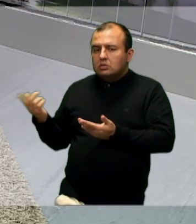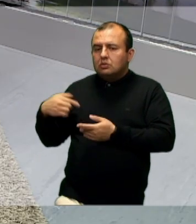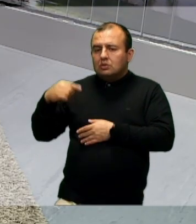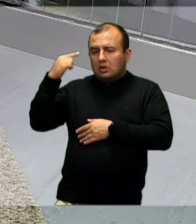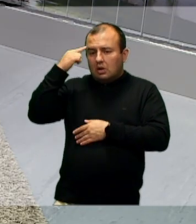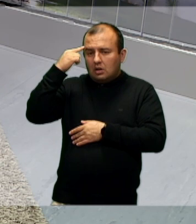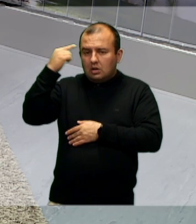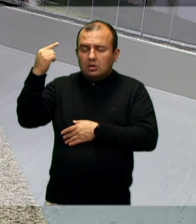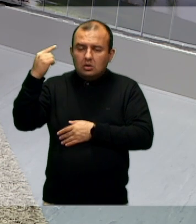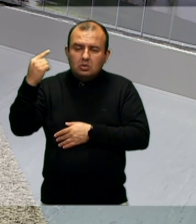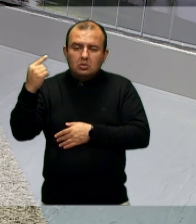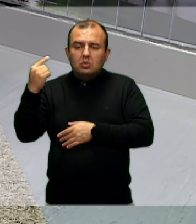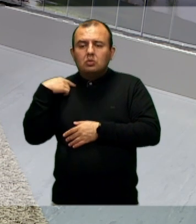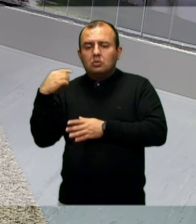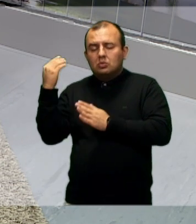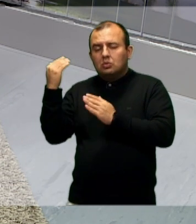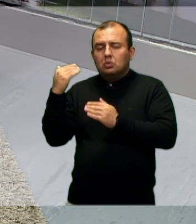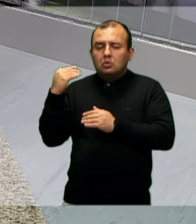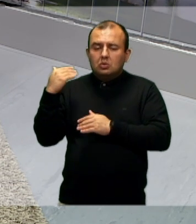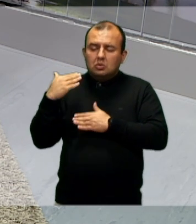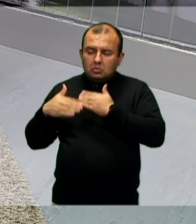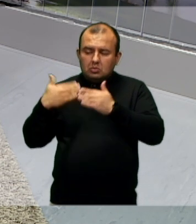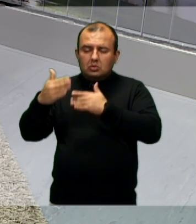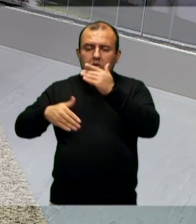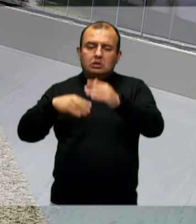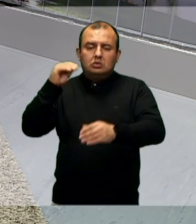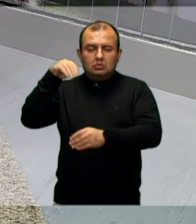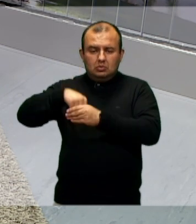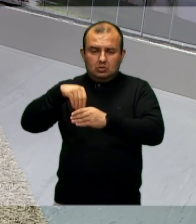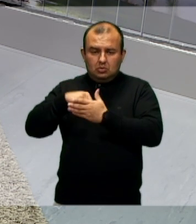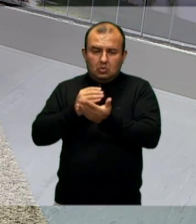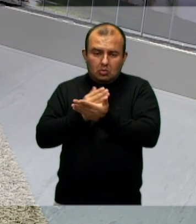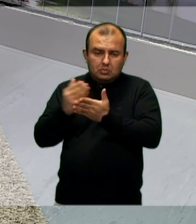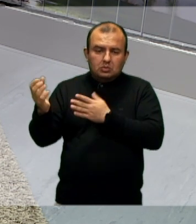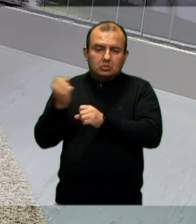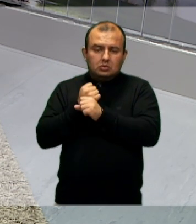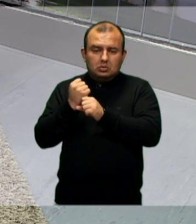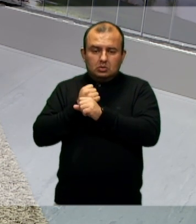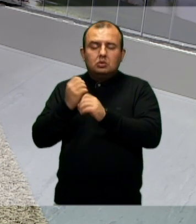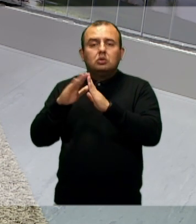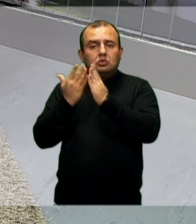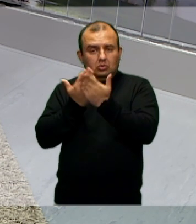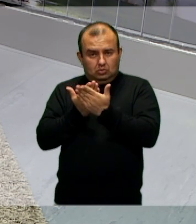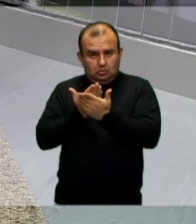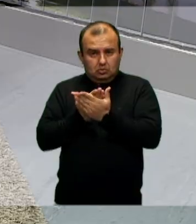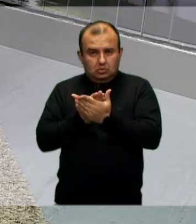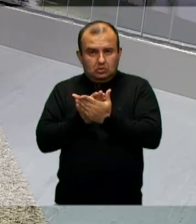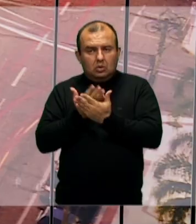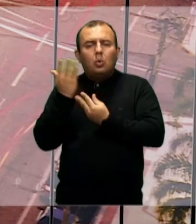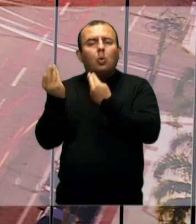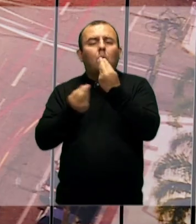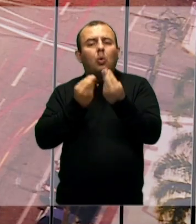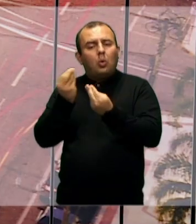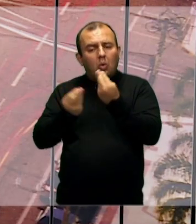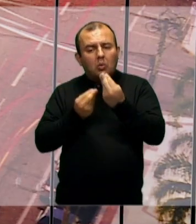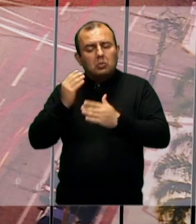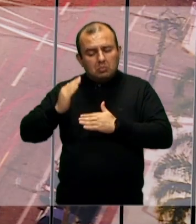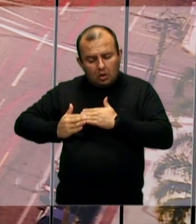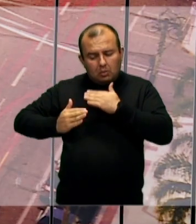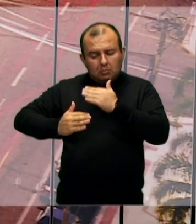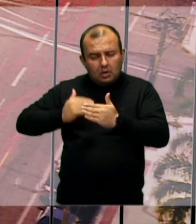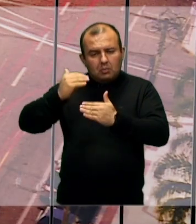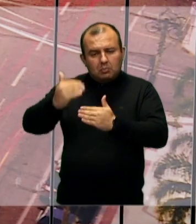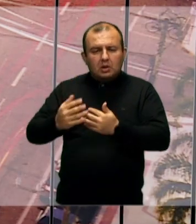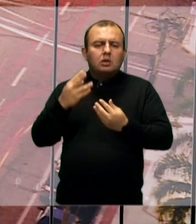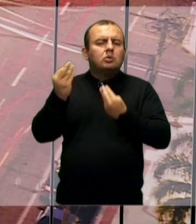lembra sobre o processo eleitoral que aconteceu no início do ano na escola? Como é que foi esse processo?